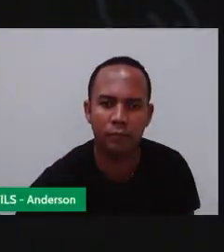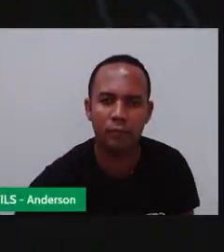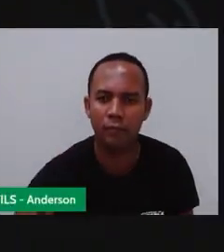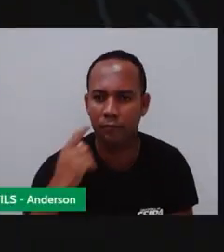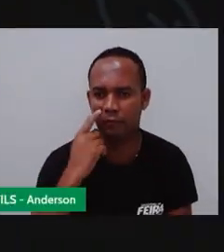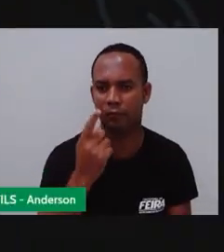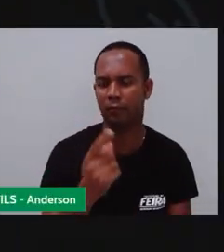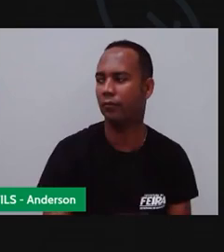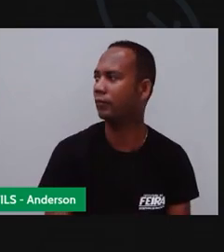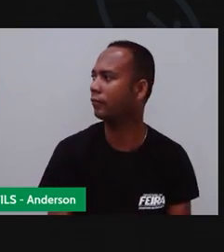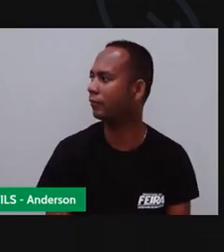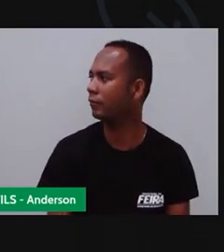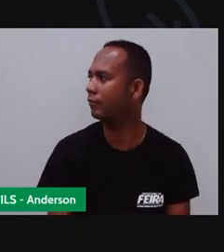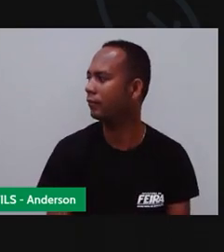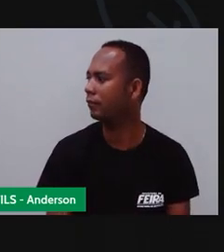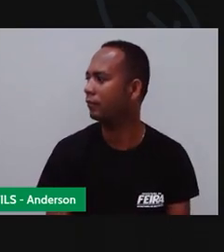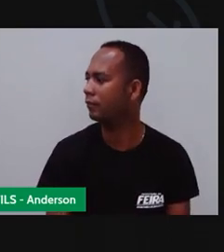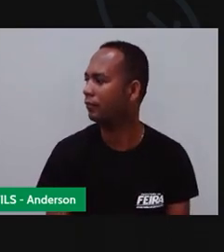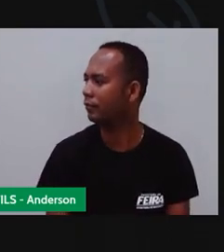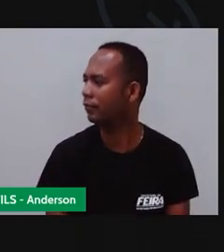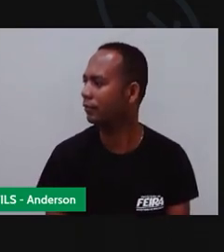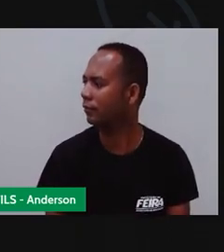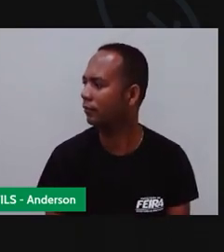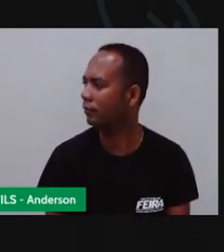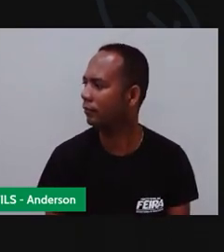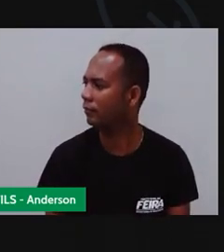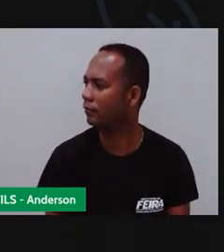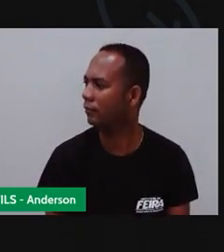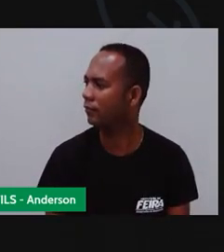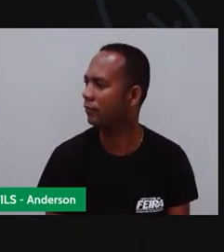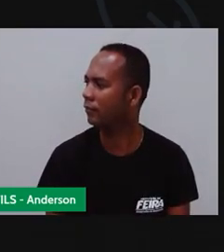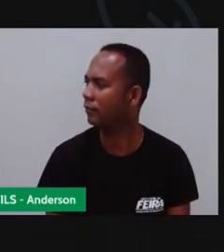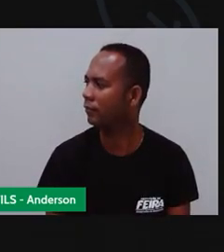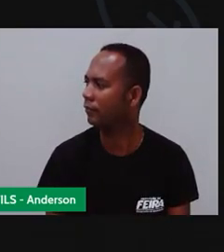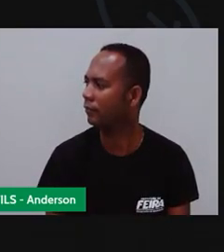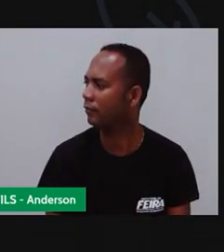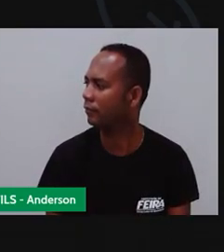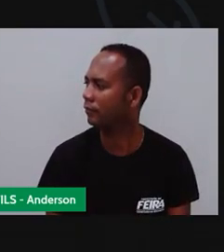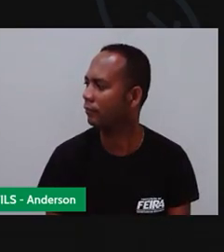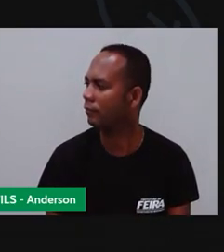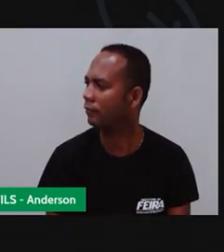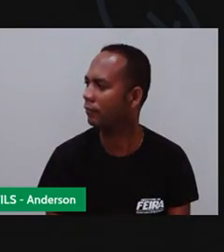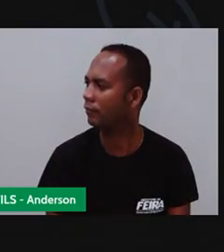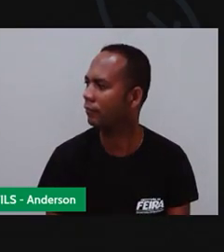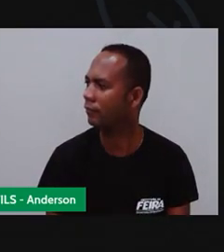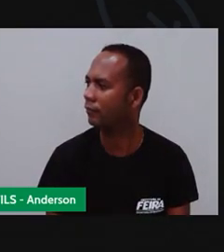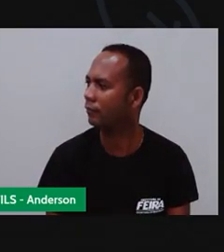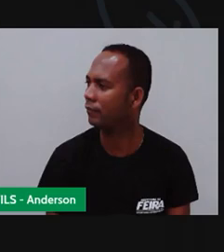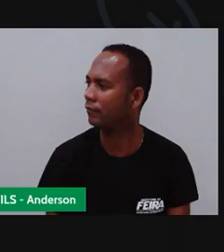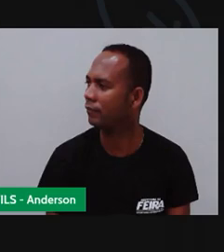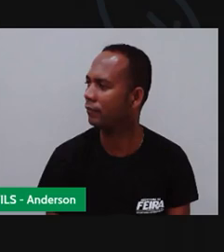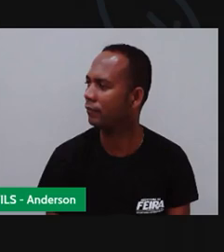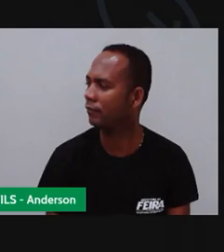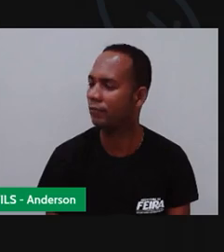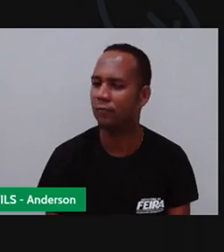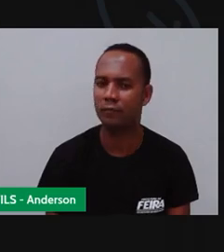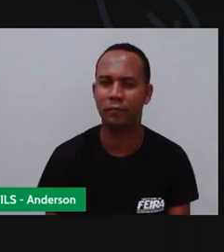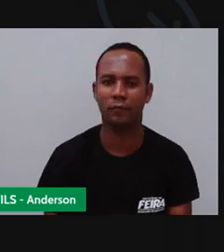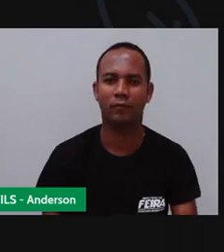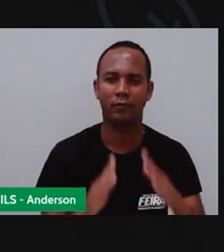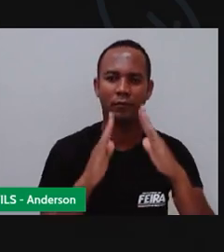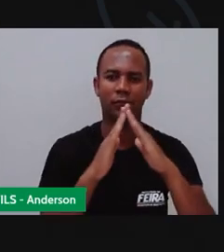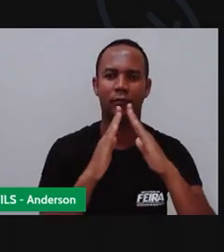Era para... Ah, isso que eu ia dizer Aqui Vou desenhar as minhas janelinhas, ó As janelinhas do meu prédio